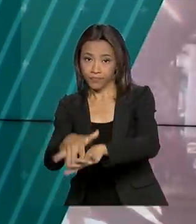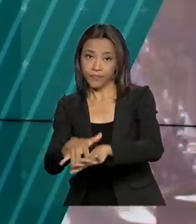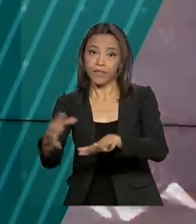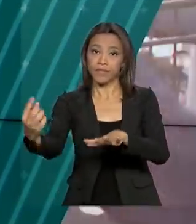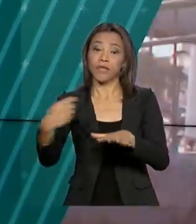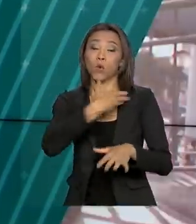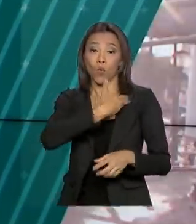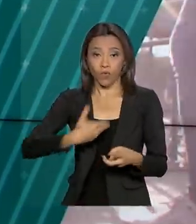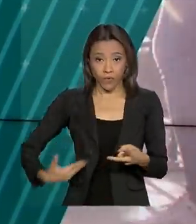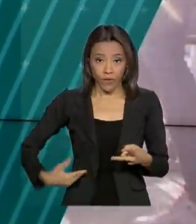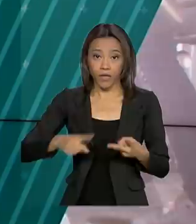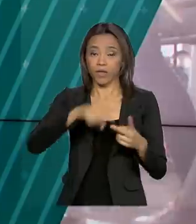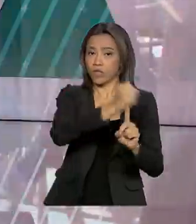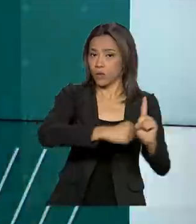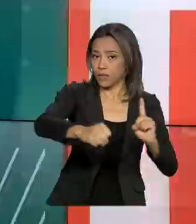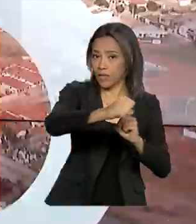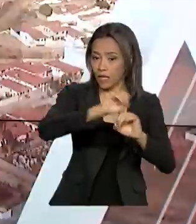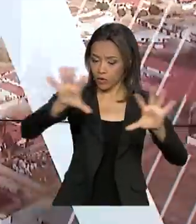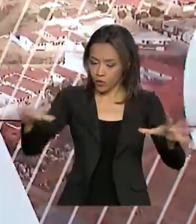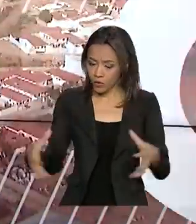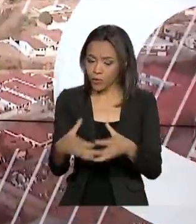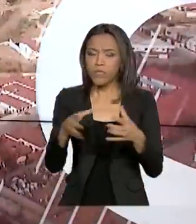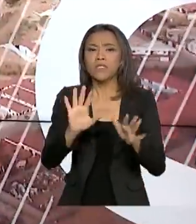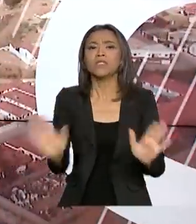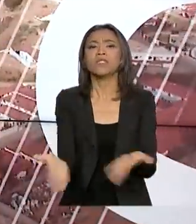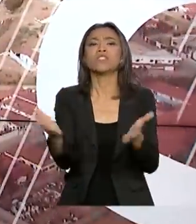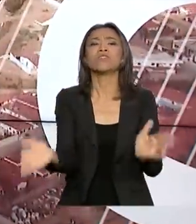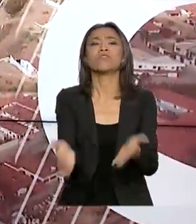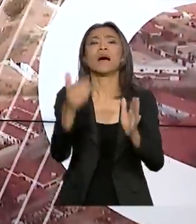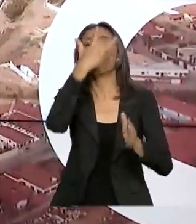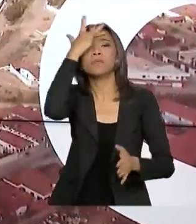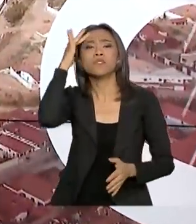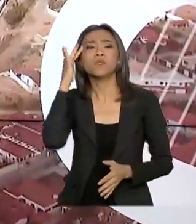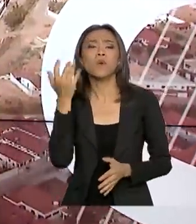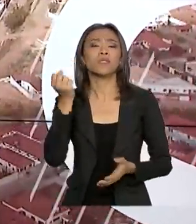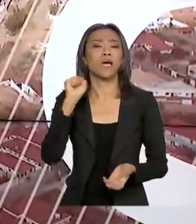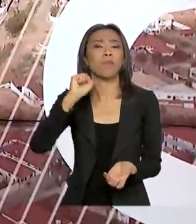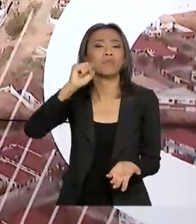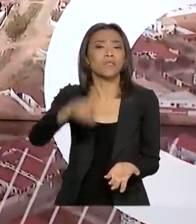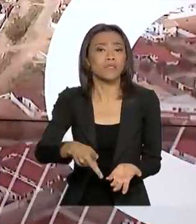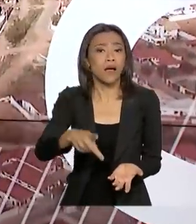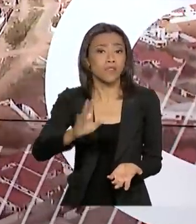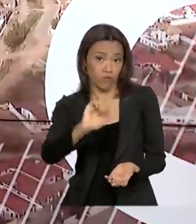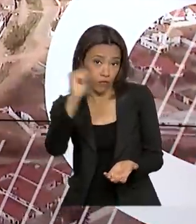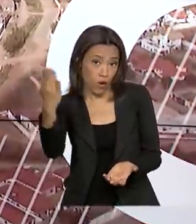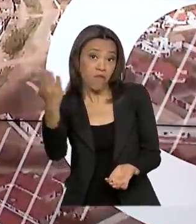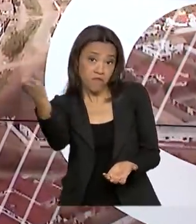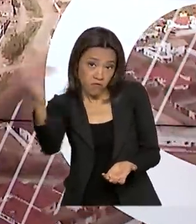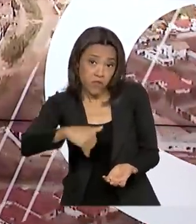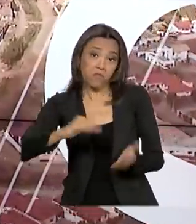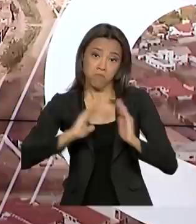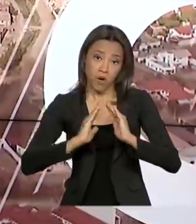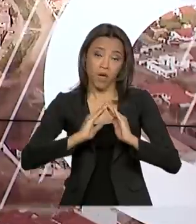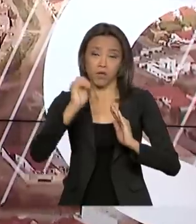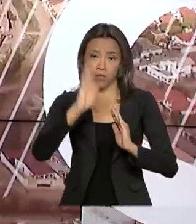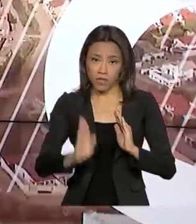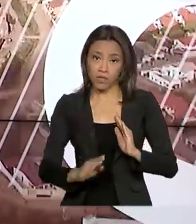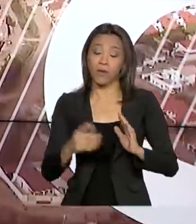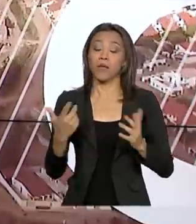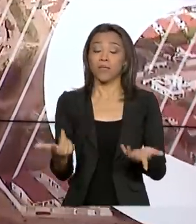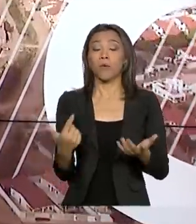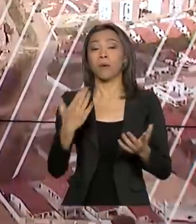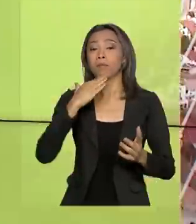civil, quer incentivar estrangeiros aposentados a virem morar no Brasil. Para isso, resolveu facilitar os critérios de obtenção de